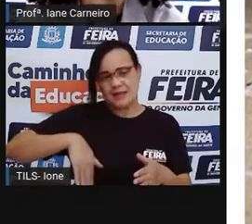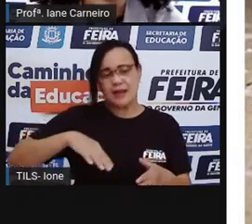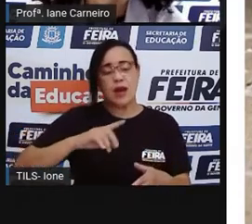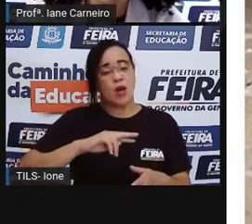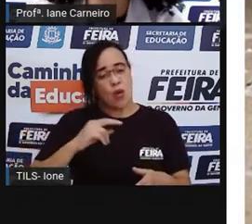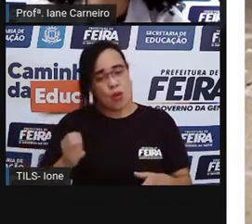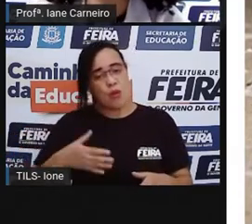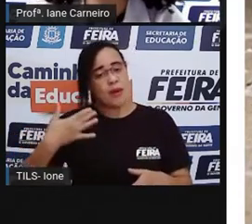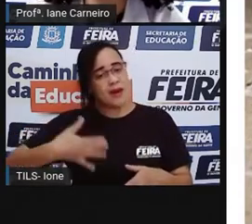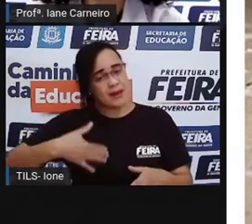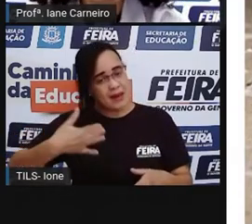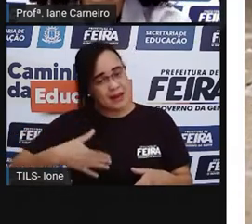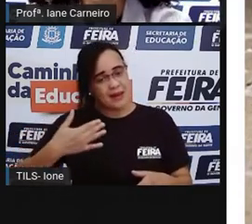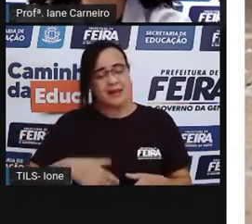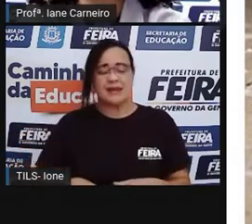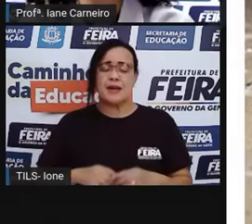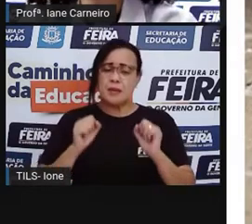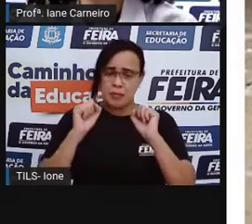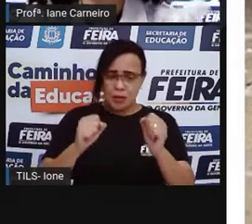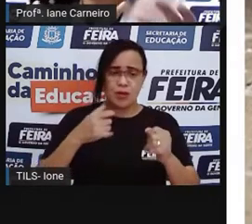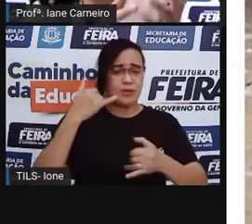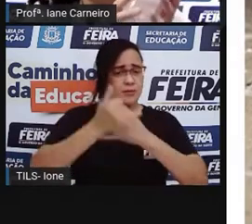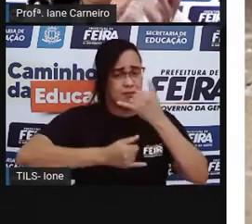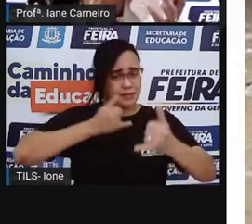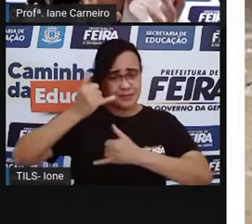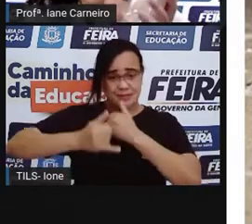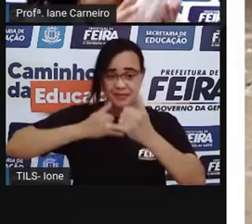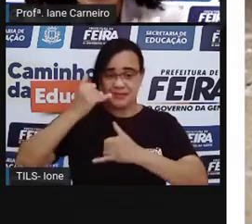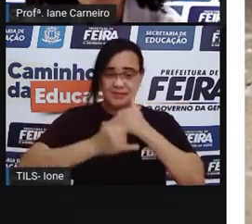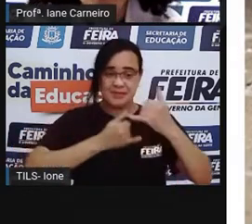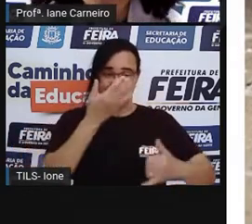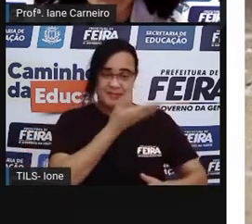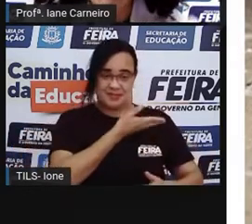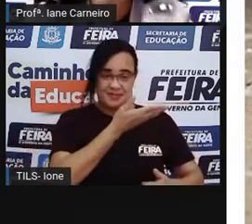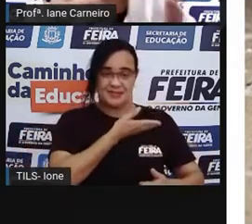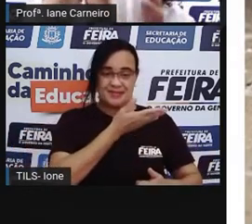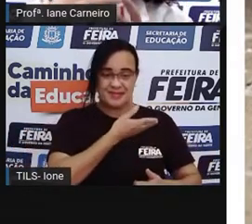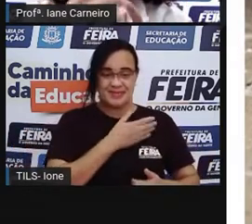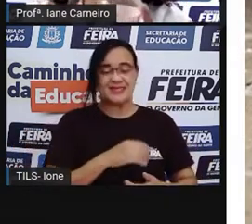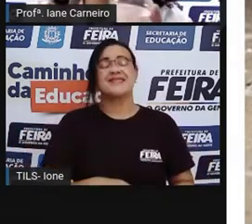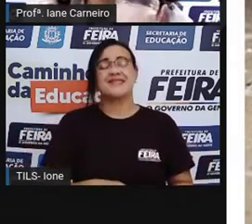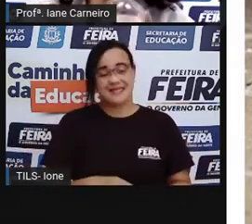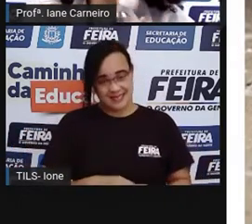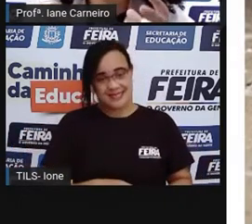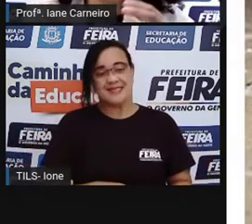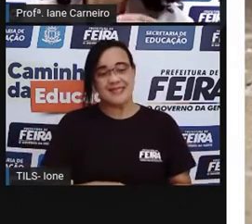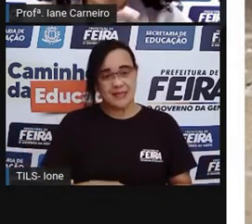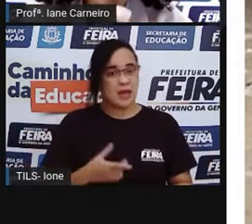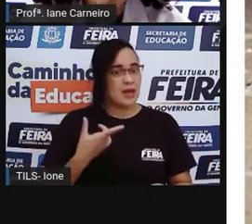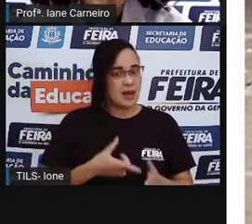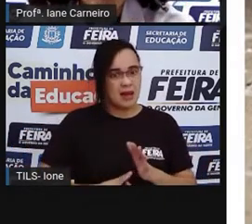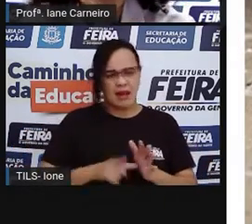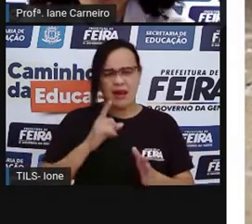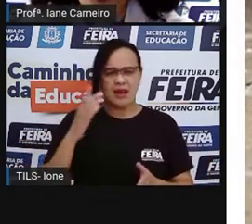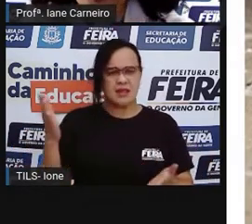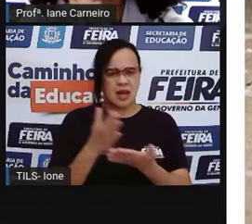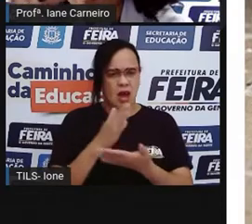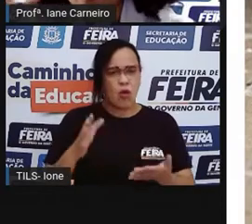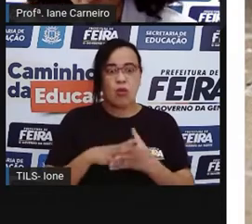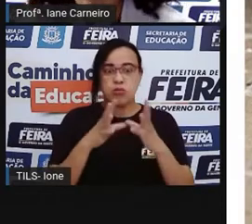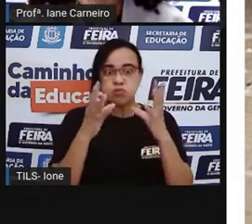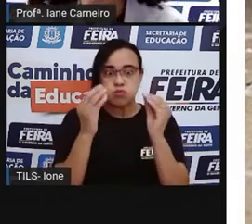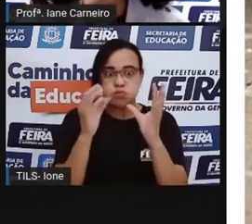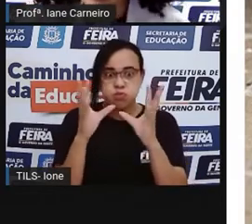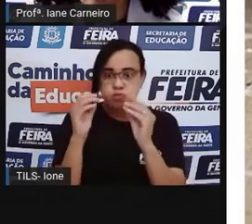seus colegas, né? Tem crianças que costumavam fazer coleção de bolas de gude. E aí, colocam dentro de uma garrafa pet todas